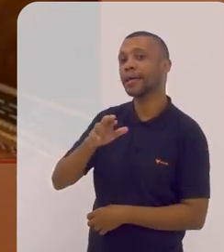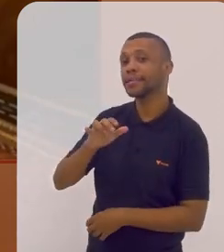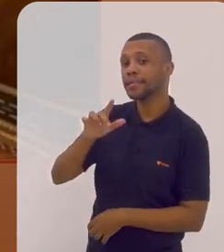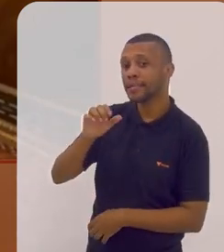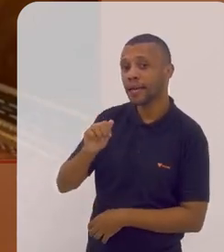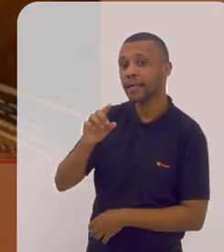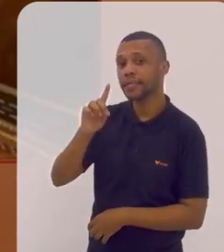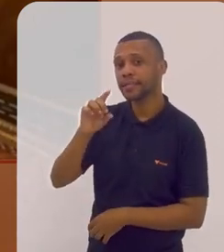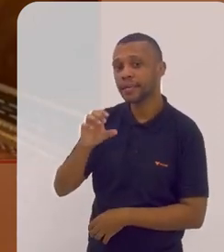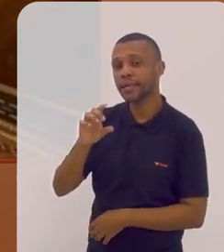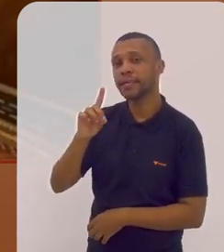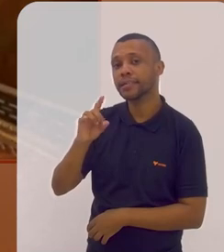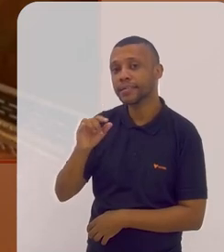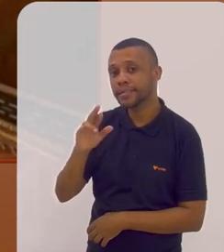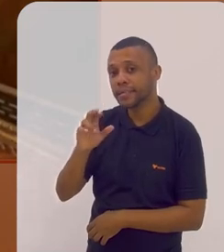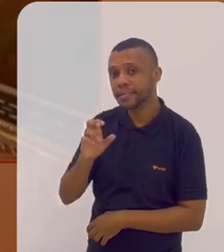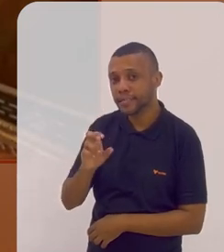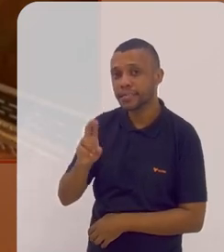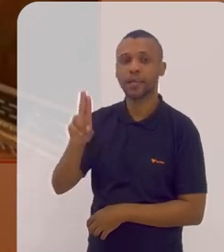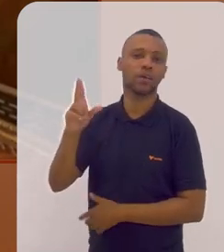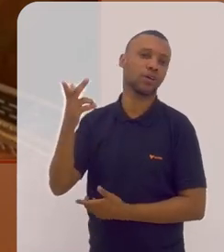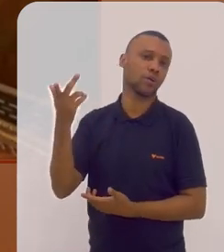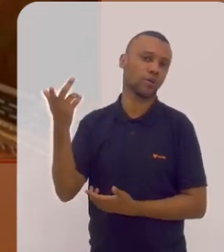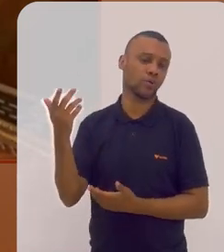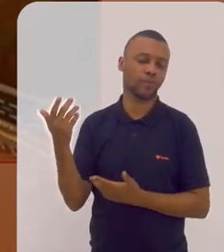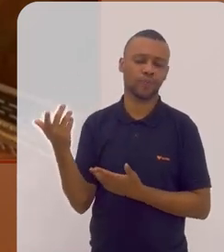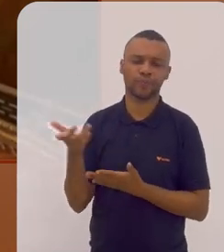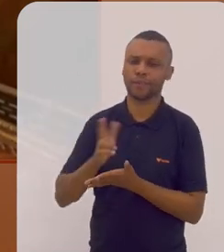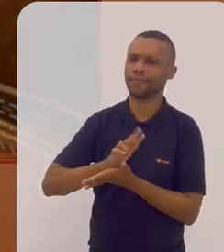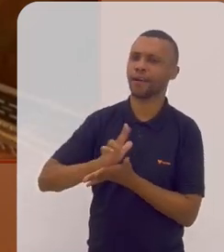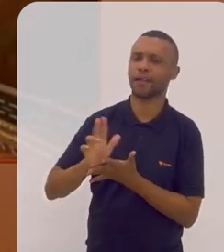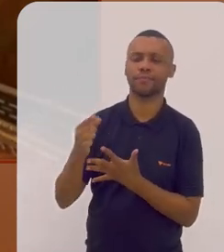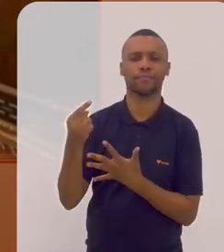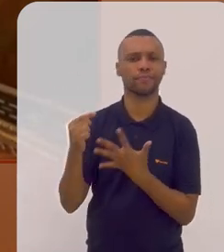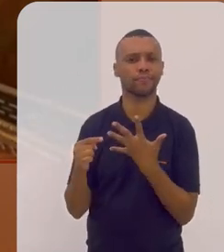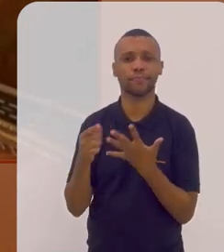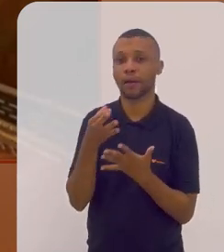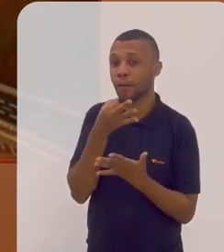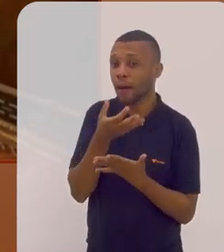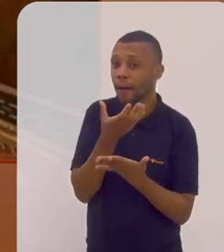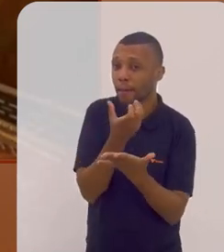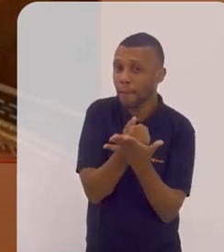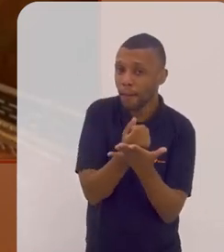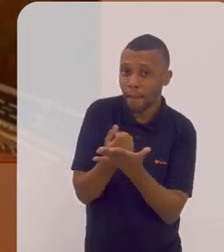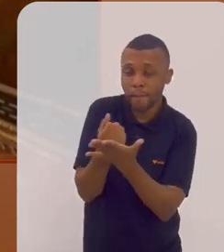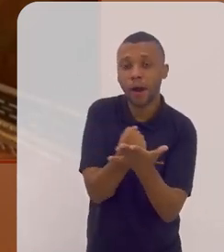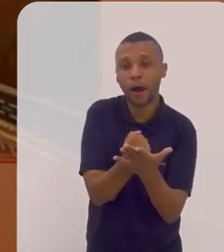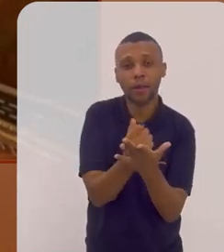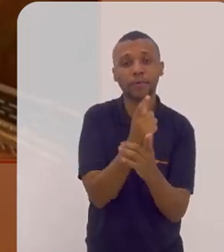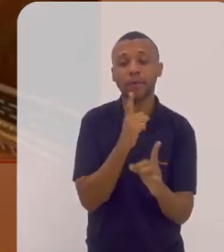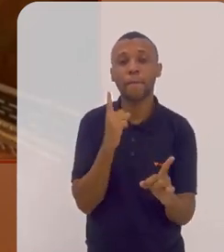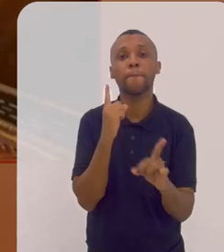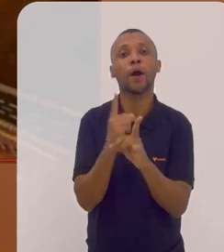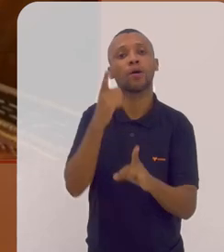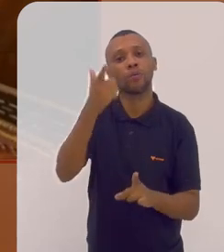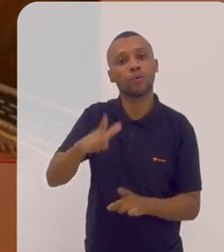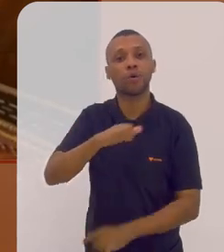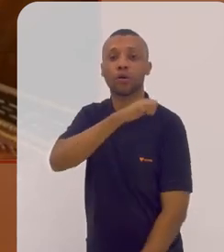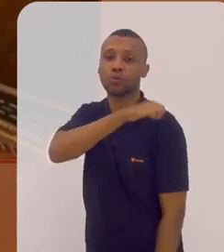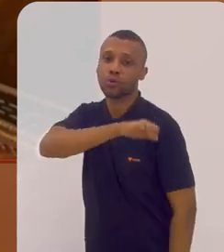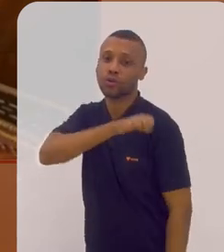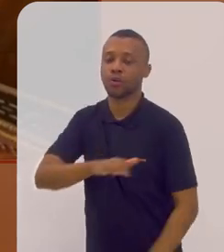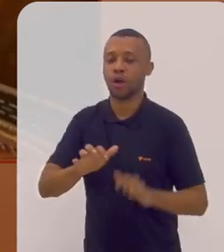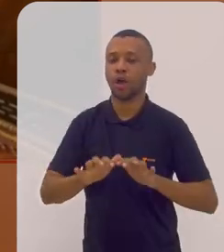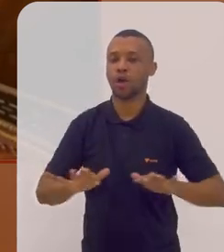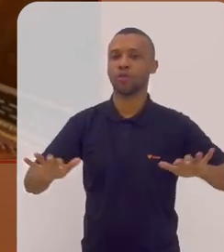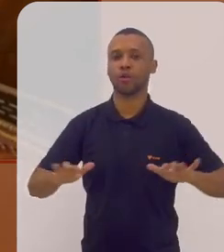Dirceu e o Guilherme Camargo que também estava nessa nessa nessa gravação então vai ser um reencontro